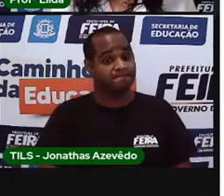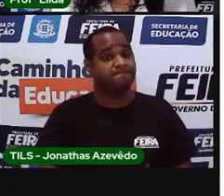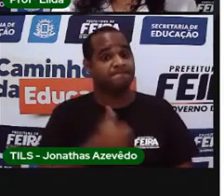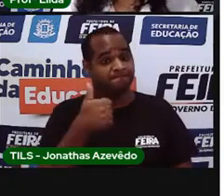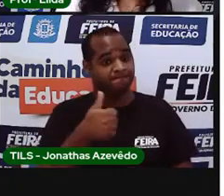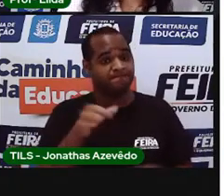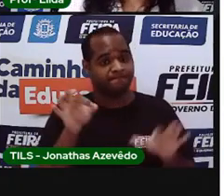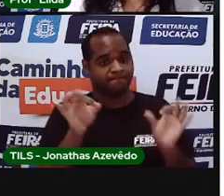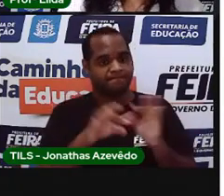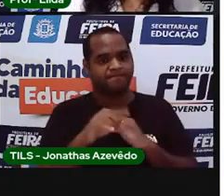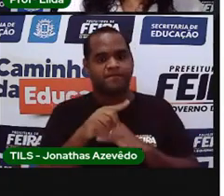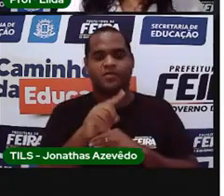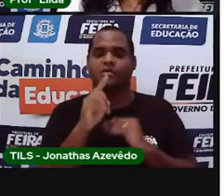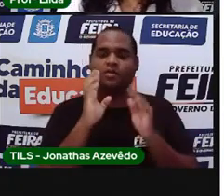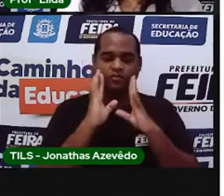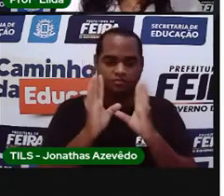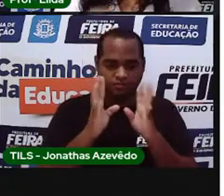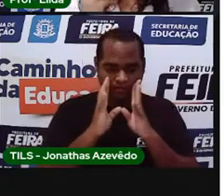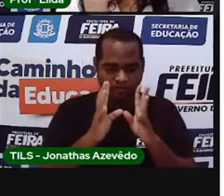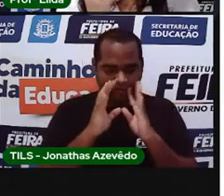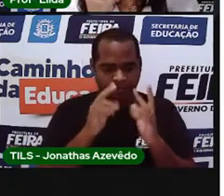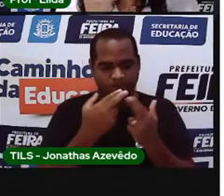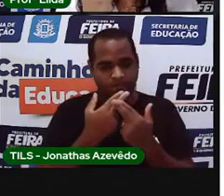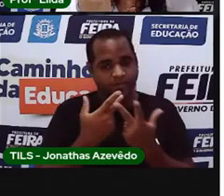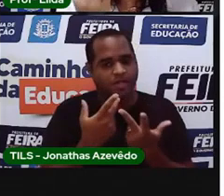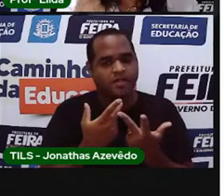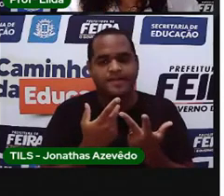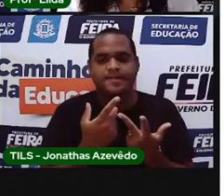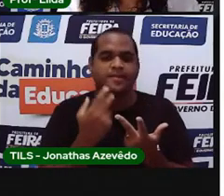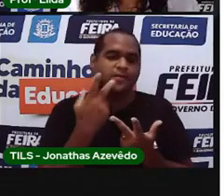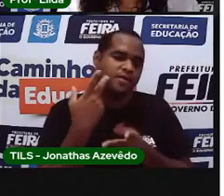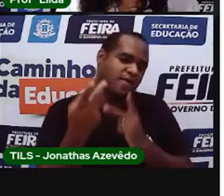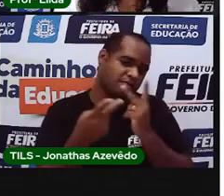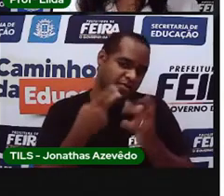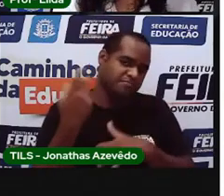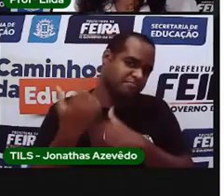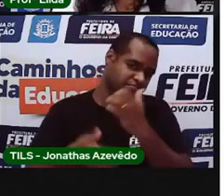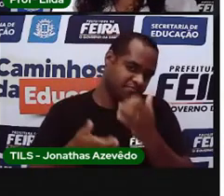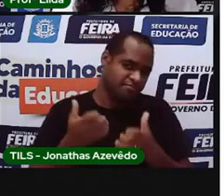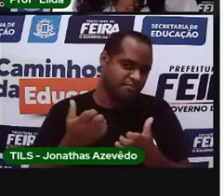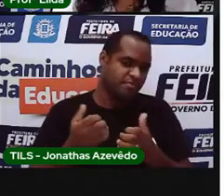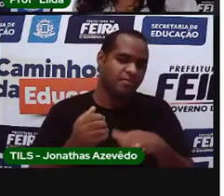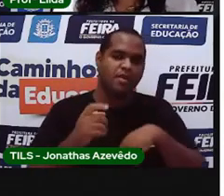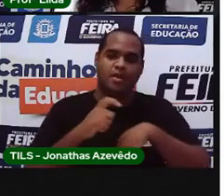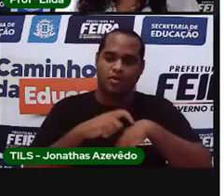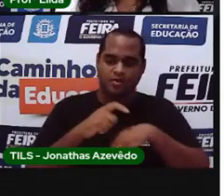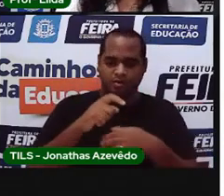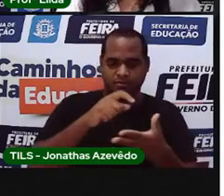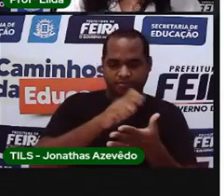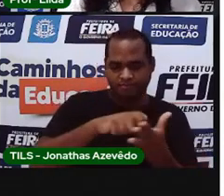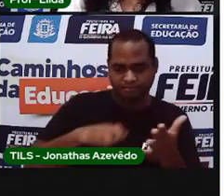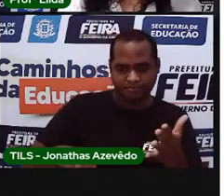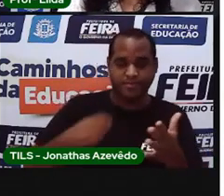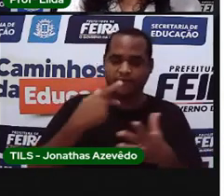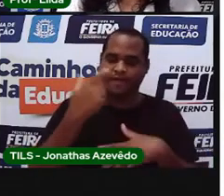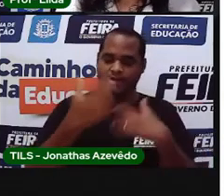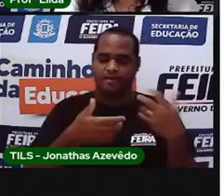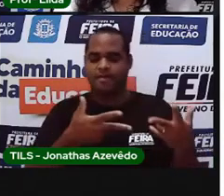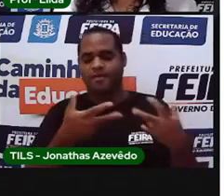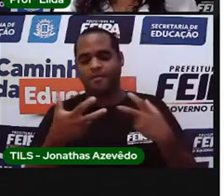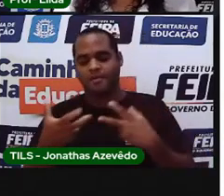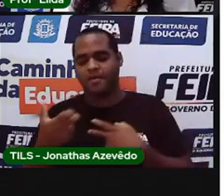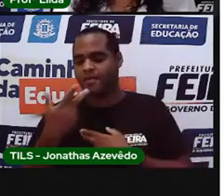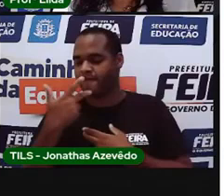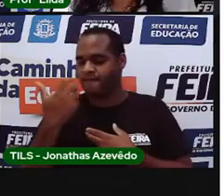Se você prestar bastante atenção quando você fala, na hora de escrever, você vai perceber